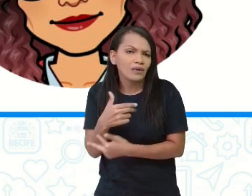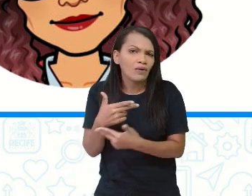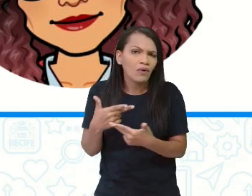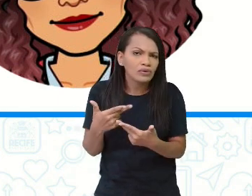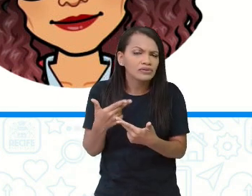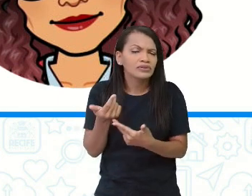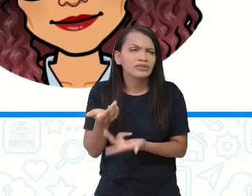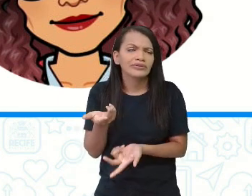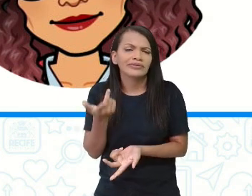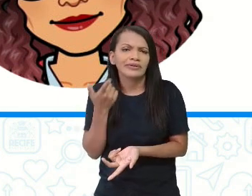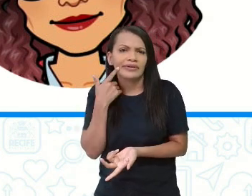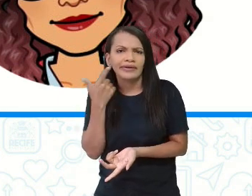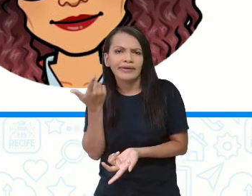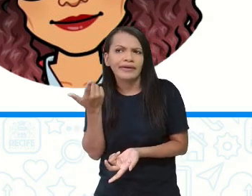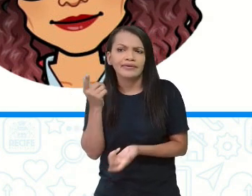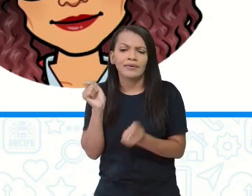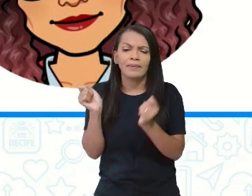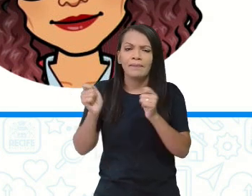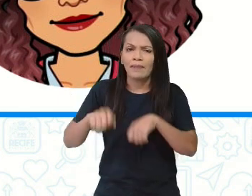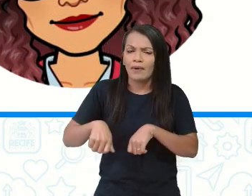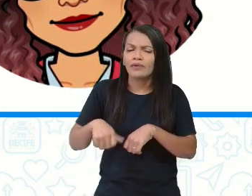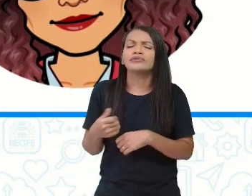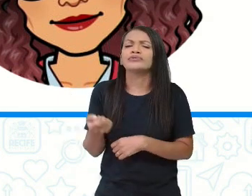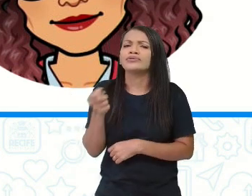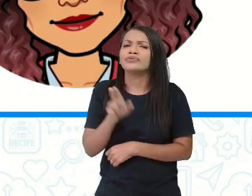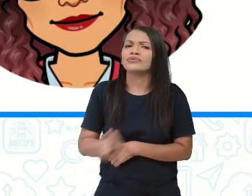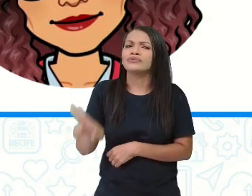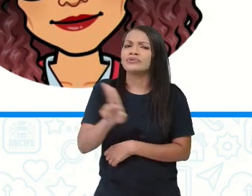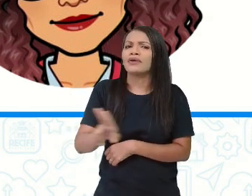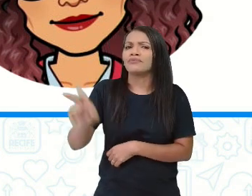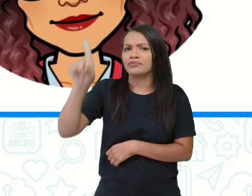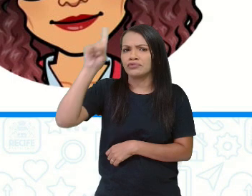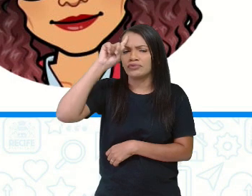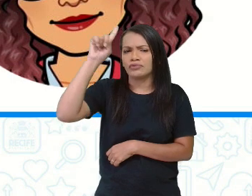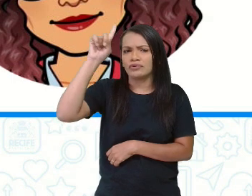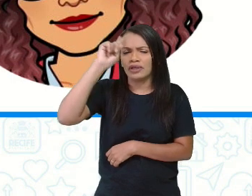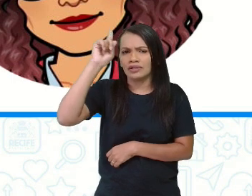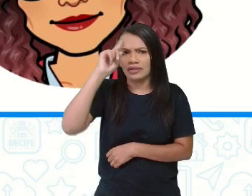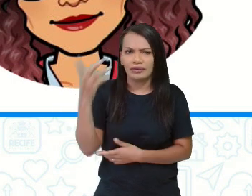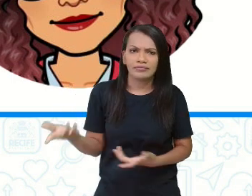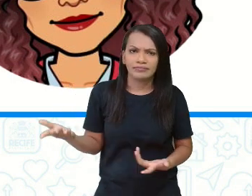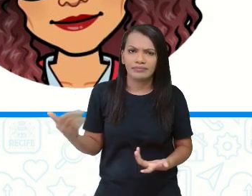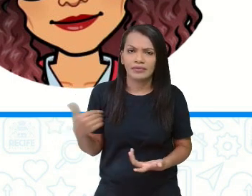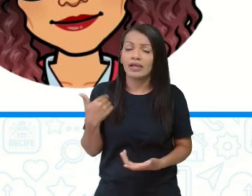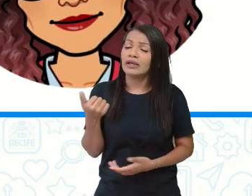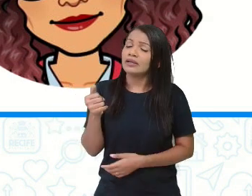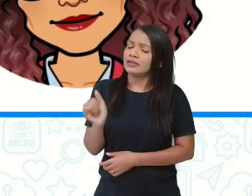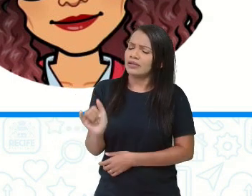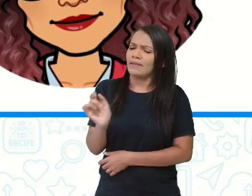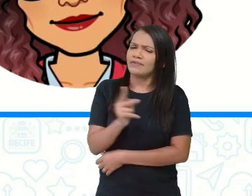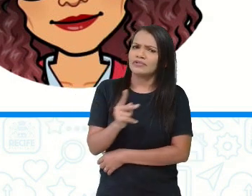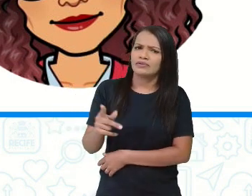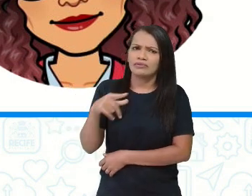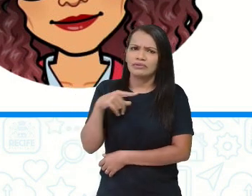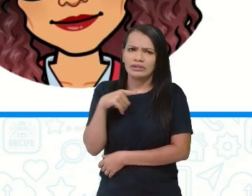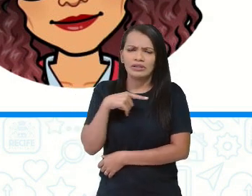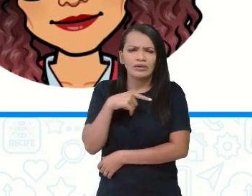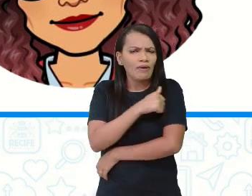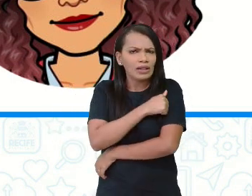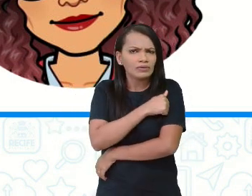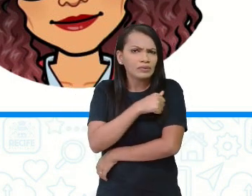alguma dessas ações? Mas, será, professoras, que os estudantes estão tendo esse cuidado, hein?